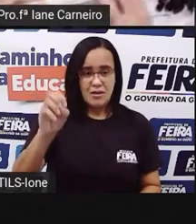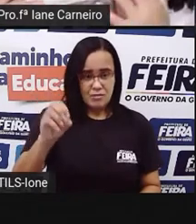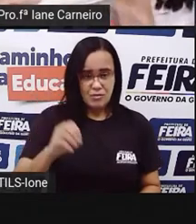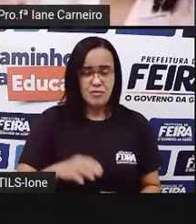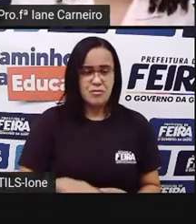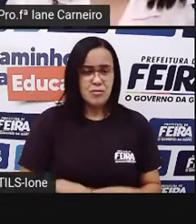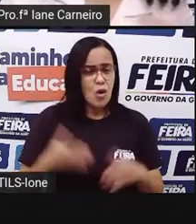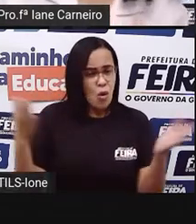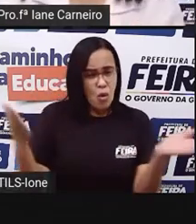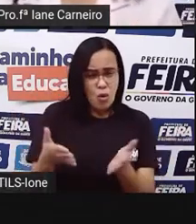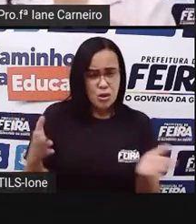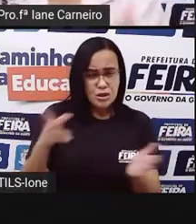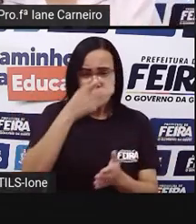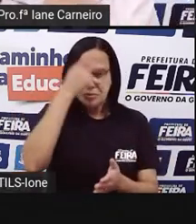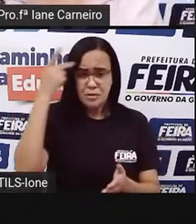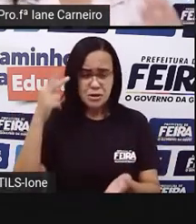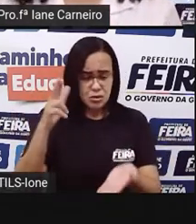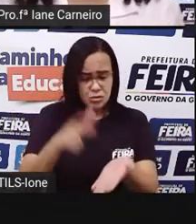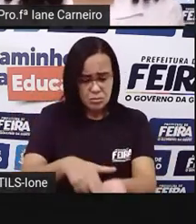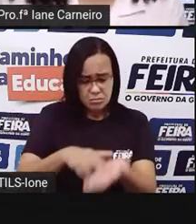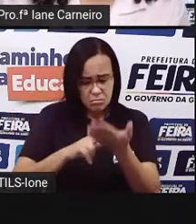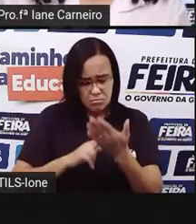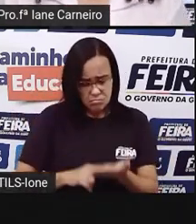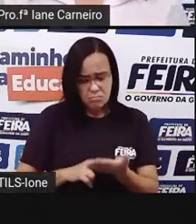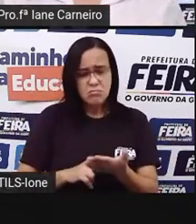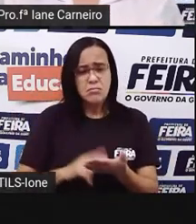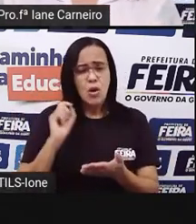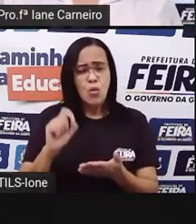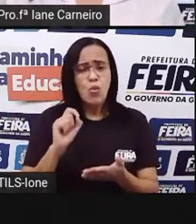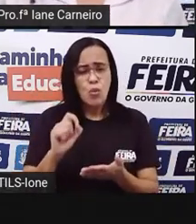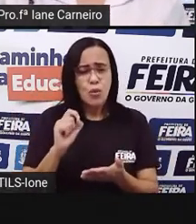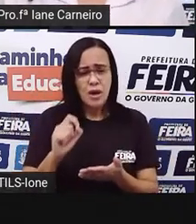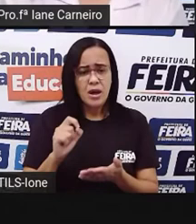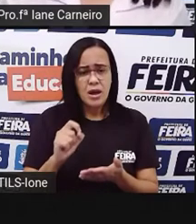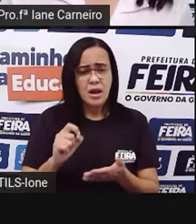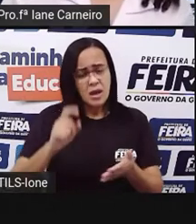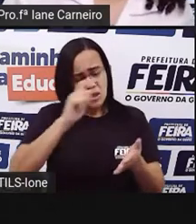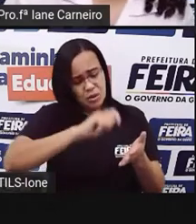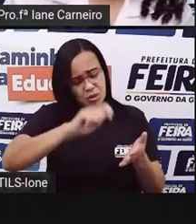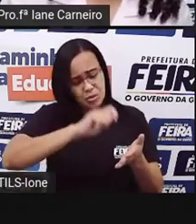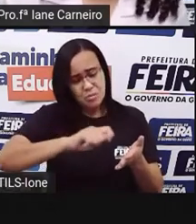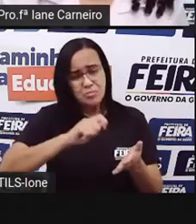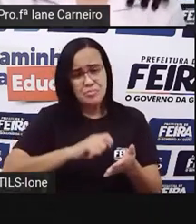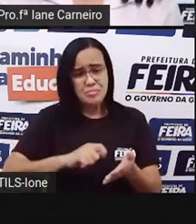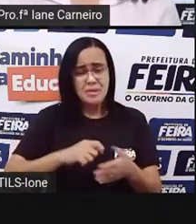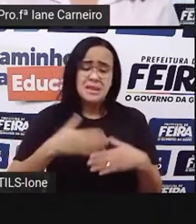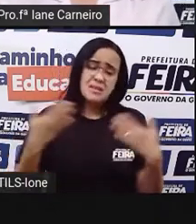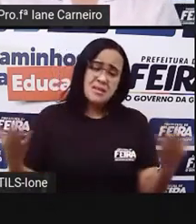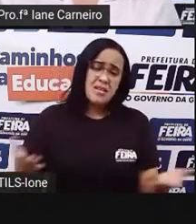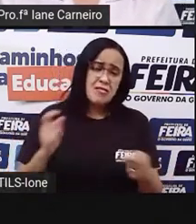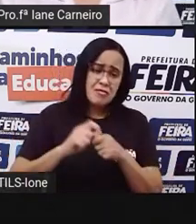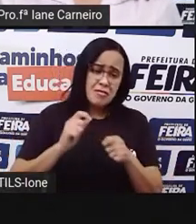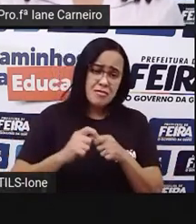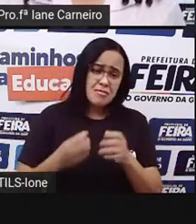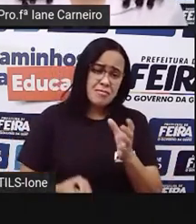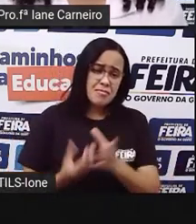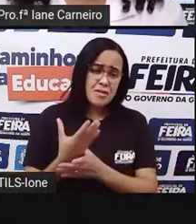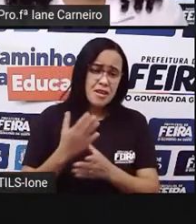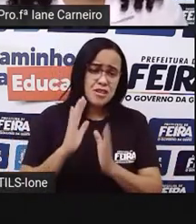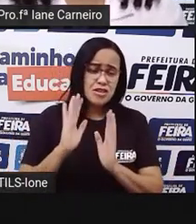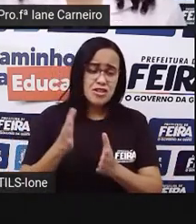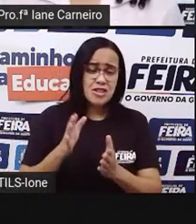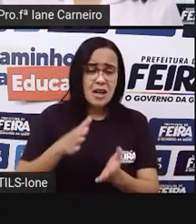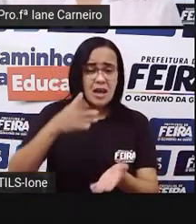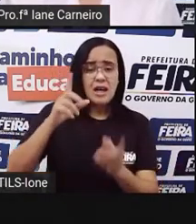digitada, bonitinho, todo impresso ali. Mas, antigamente, os convites não eram assim. Os convites eram feitos à